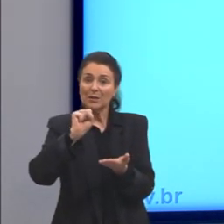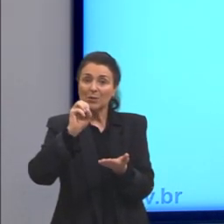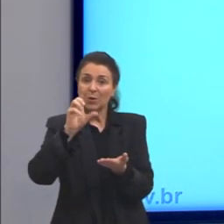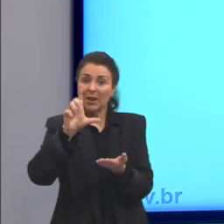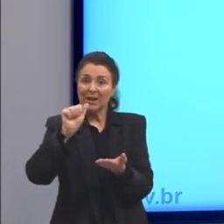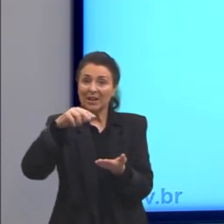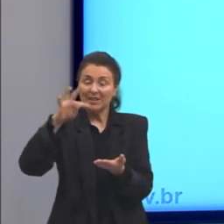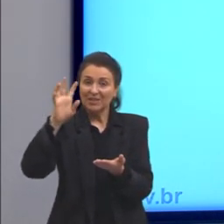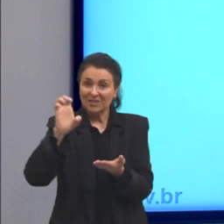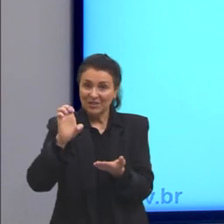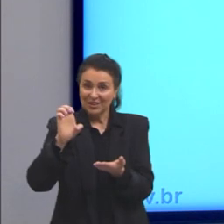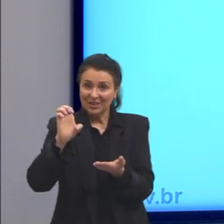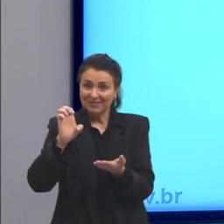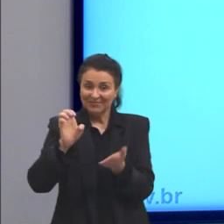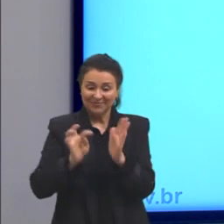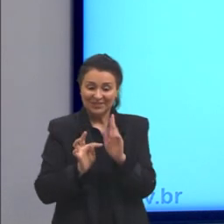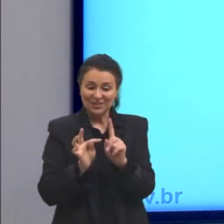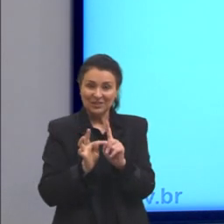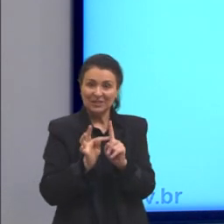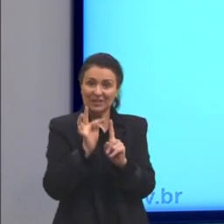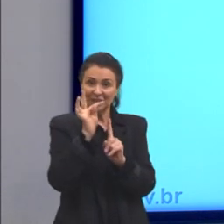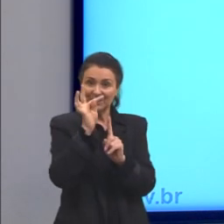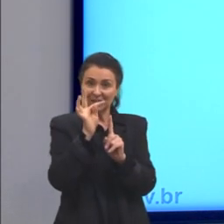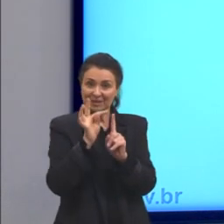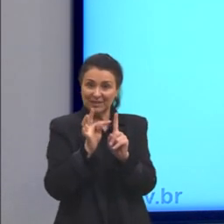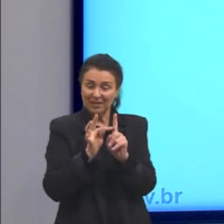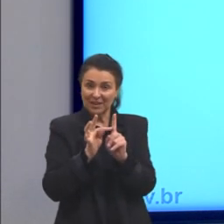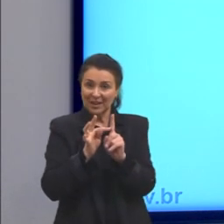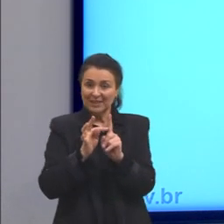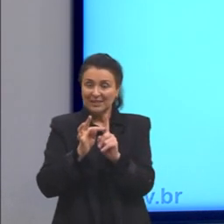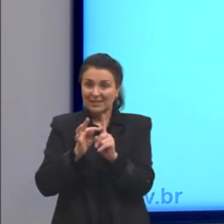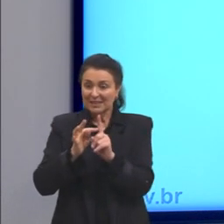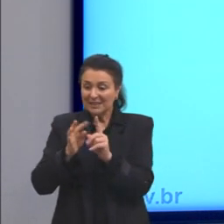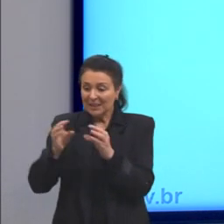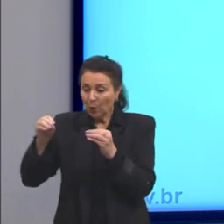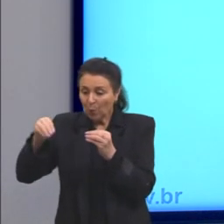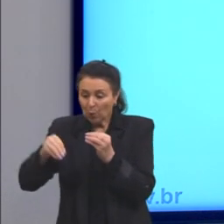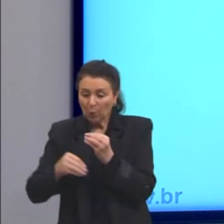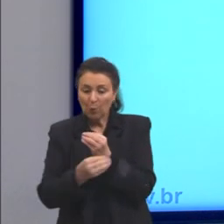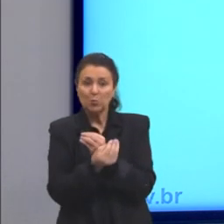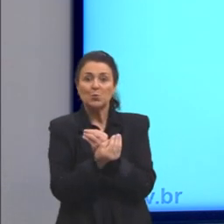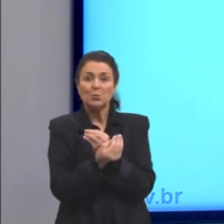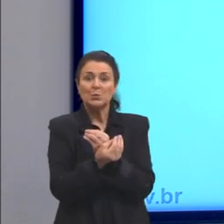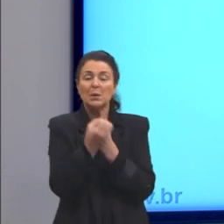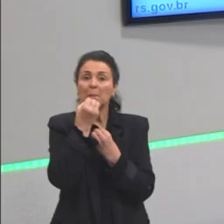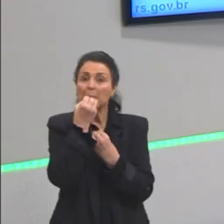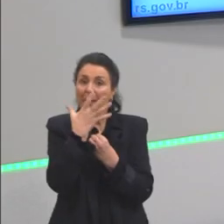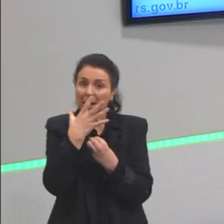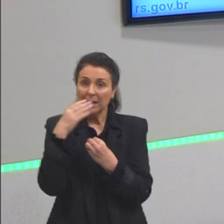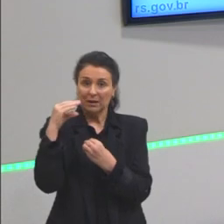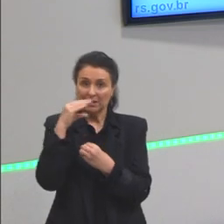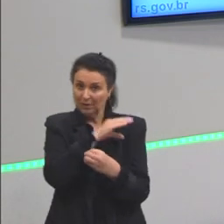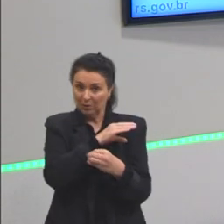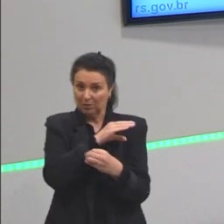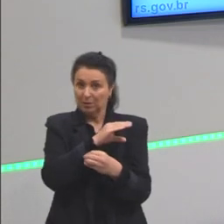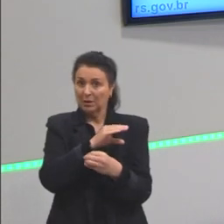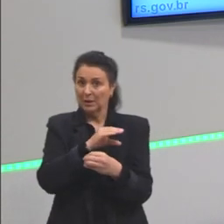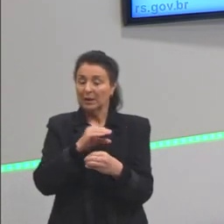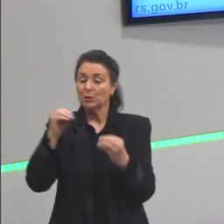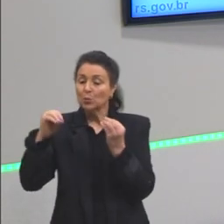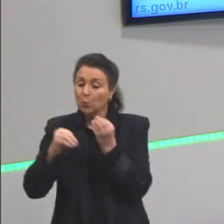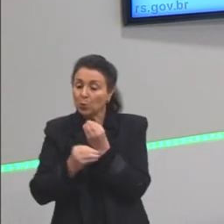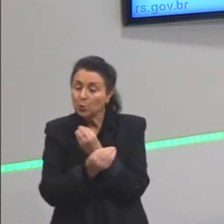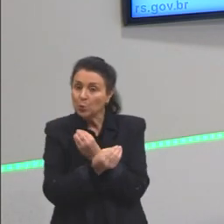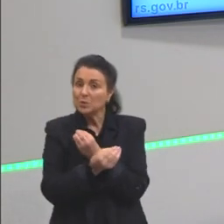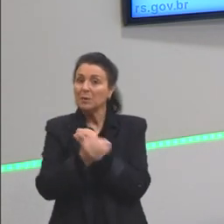baixos condutores, eles não conduzem bem o calor, não é que eles não vão conduzir. E por isso, não sentimos essa